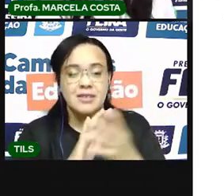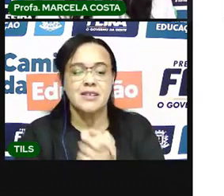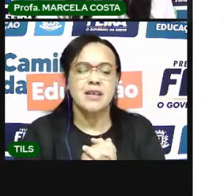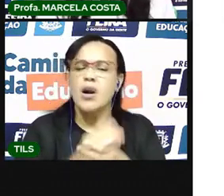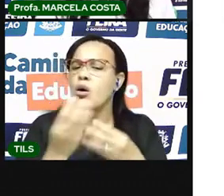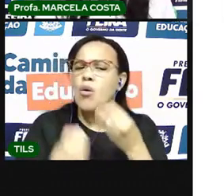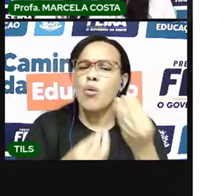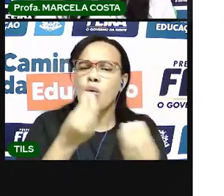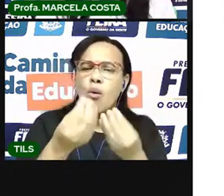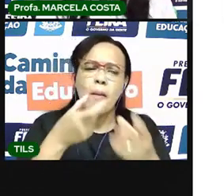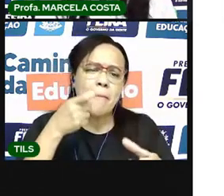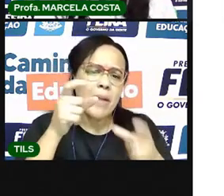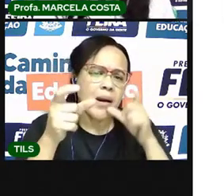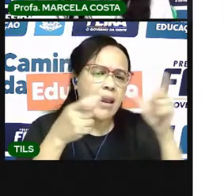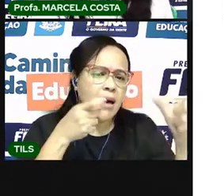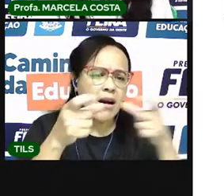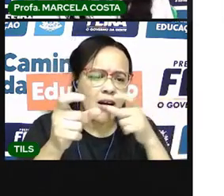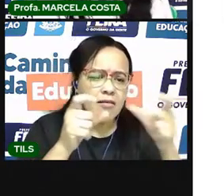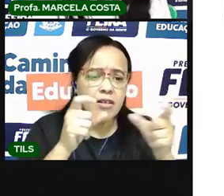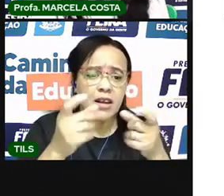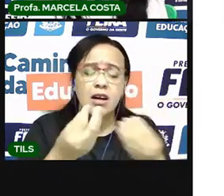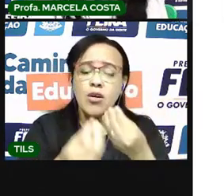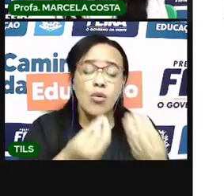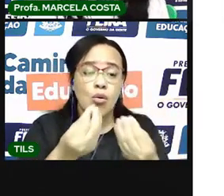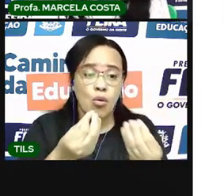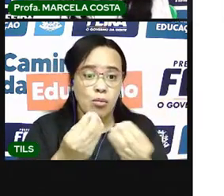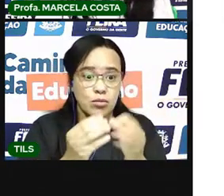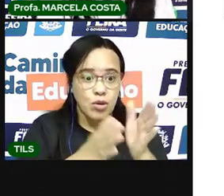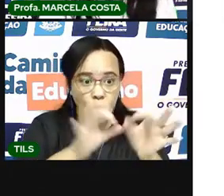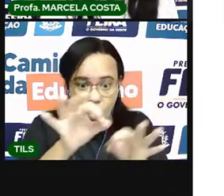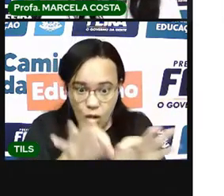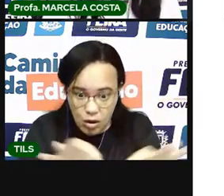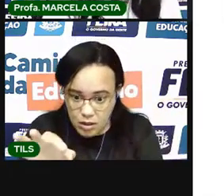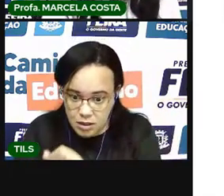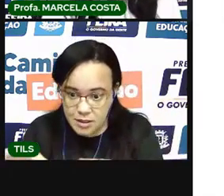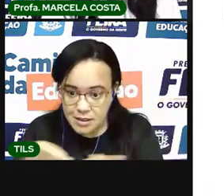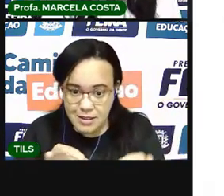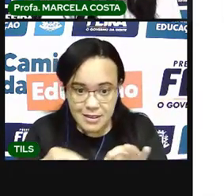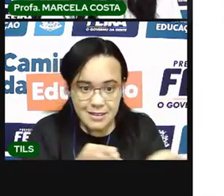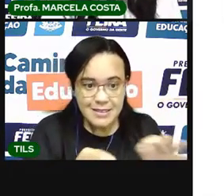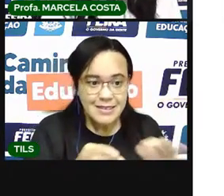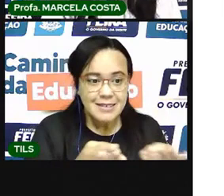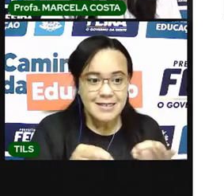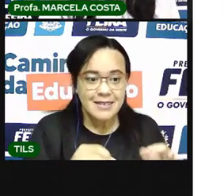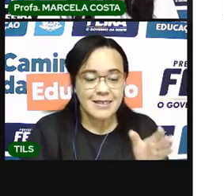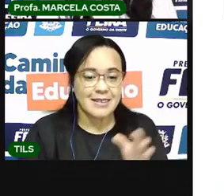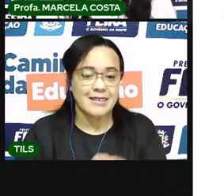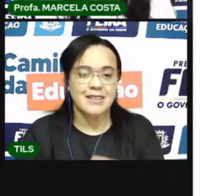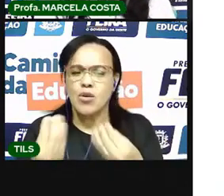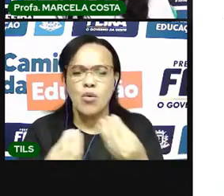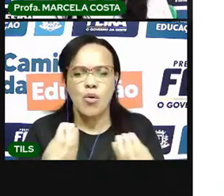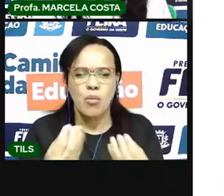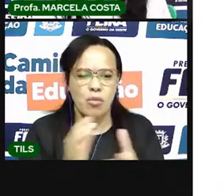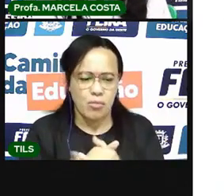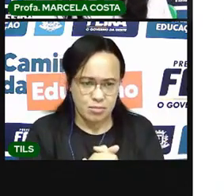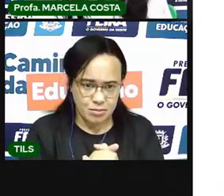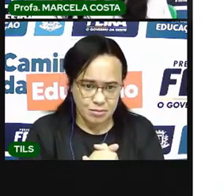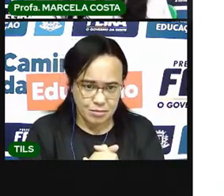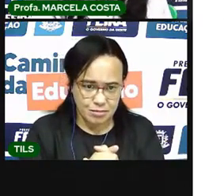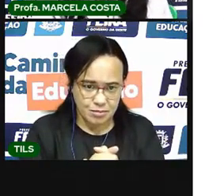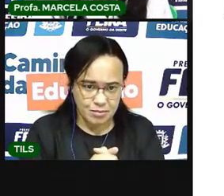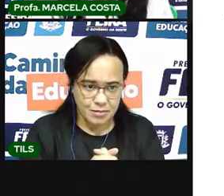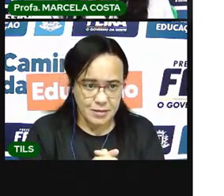essas palavras. A gente vai organizar essas palavras em categorias, tá? Que palavras são